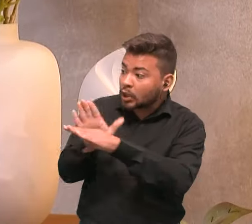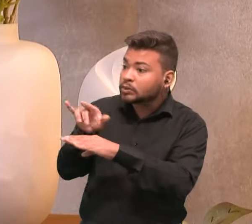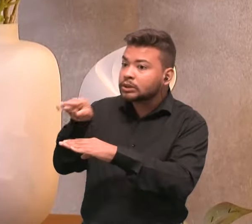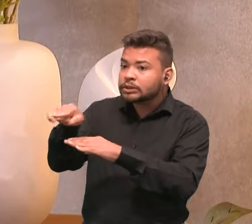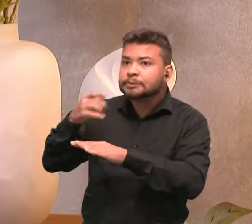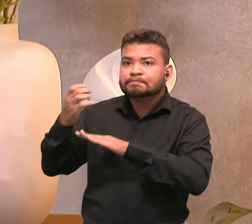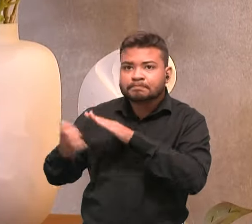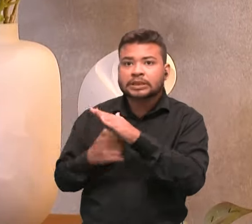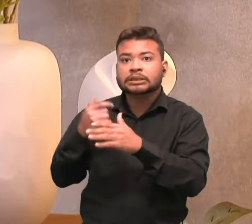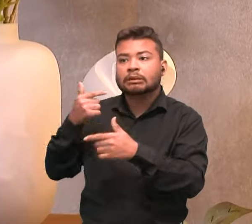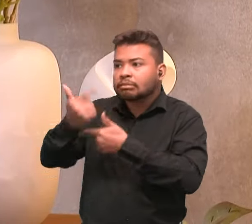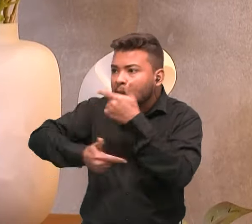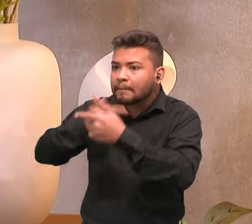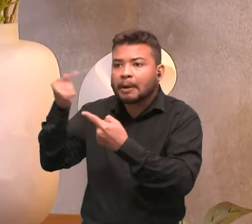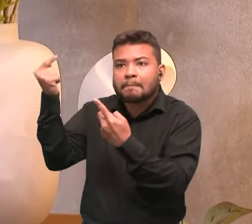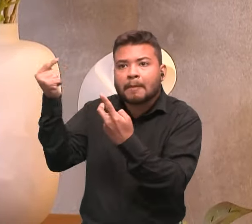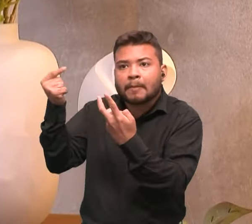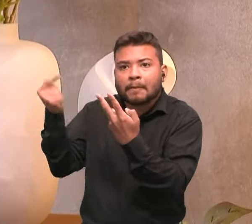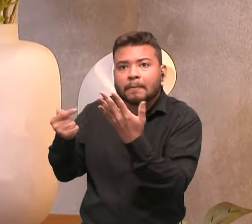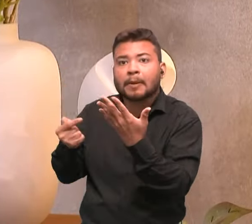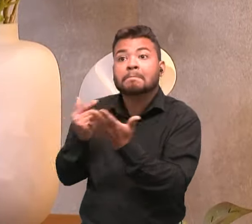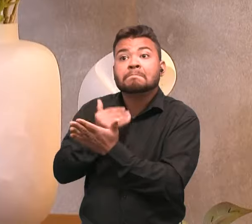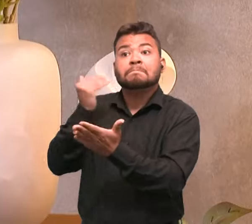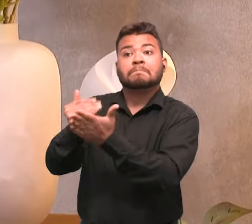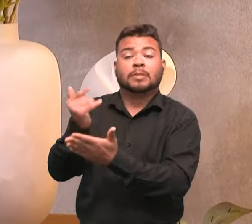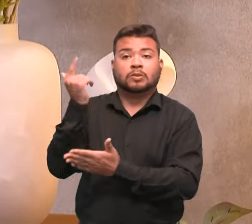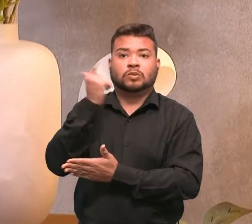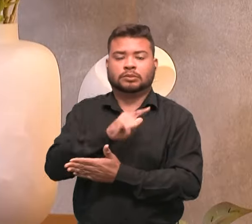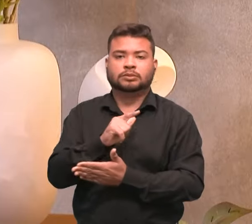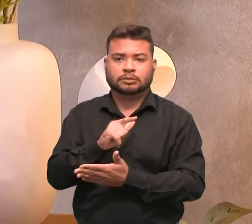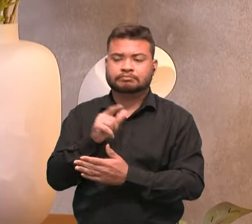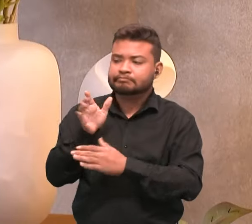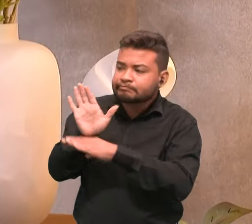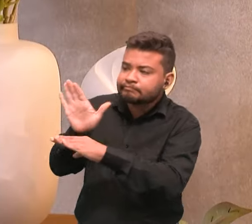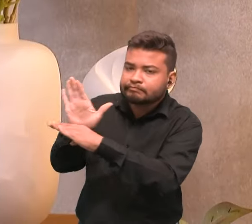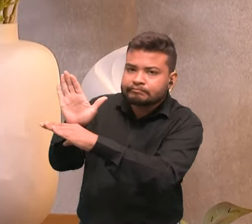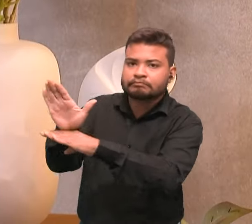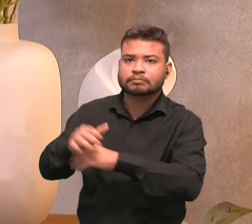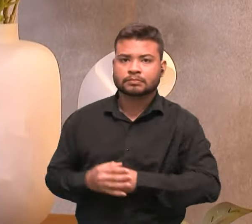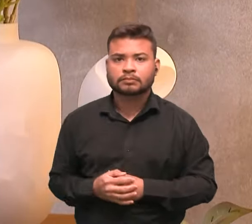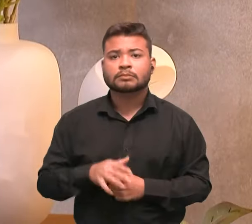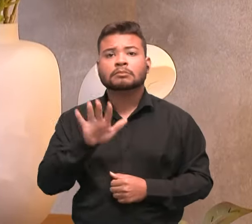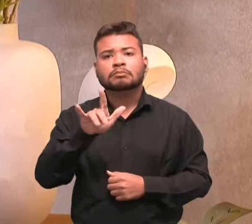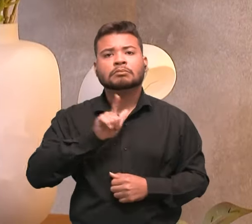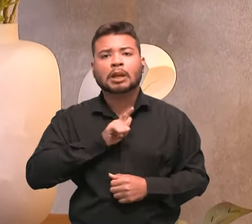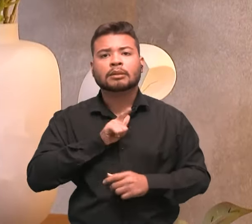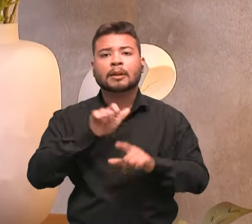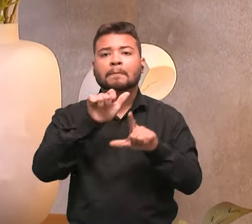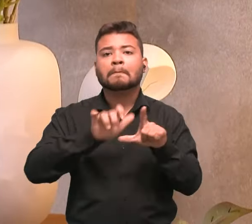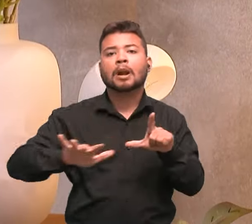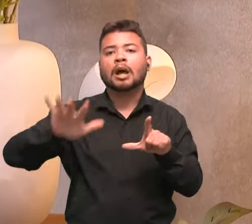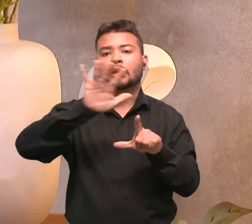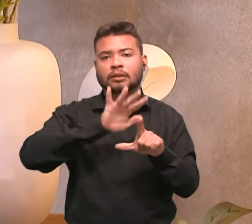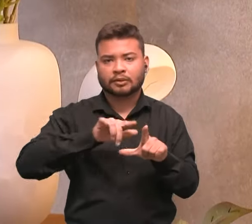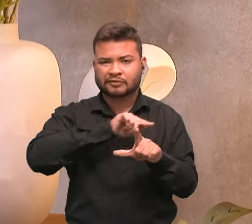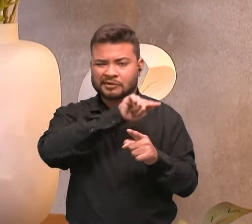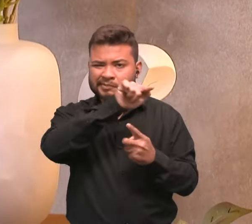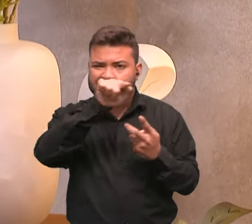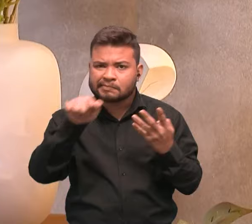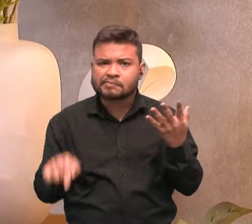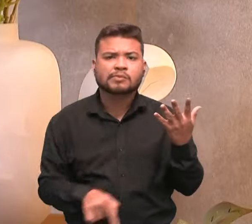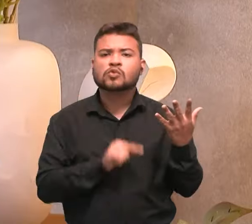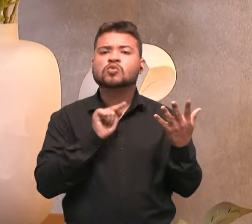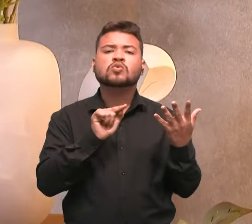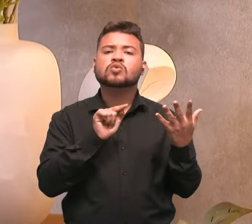para poder, de fato, torná-las perenes. Mas nós temos plataformas que buscam que o negócio é